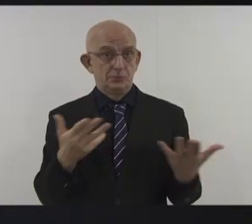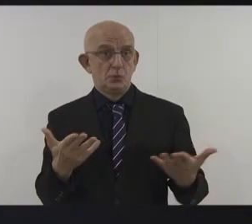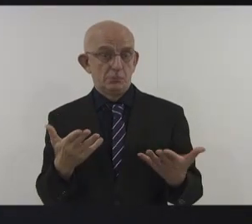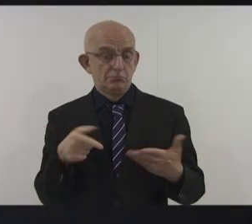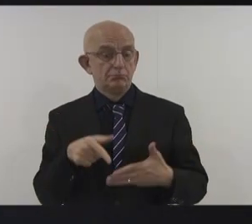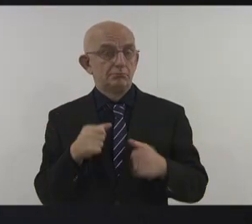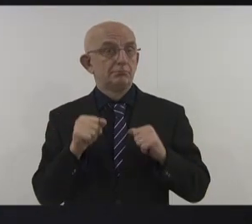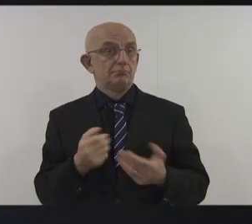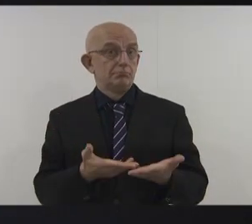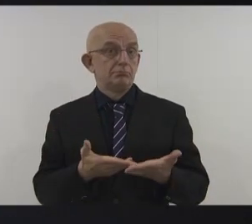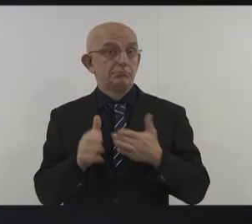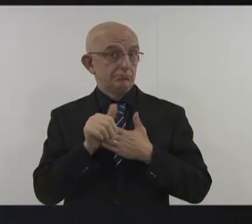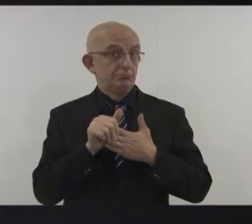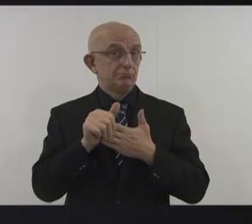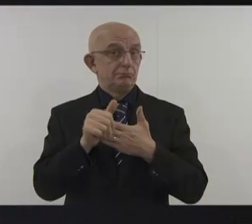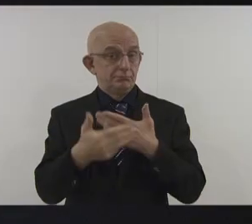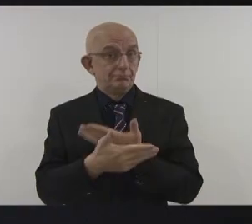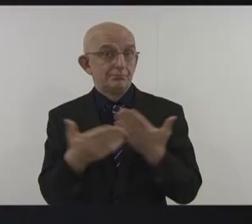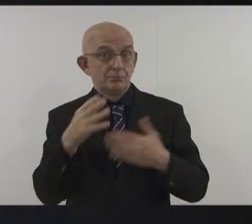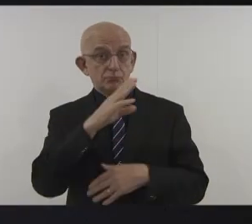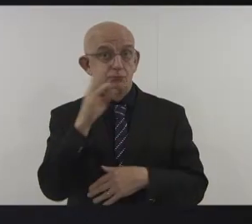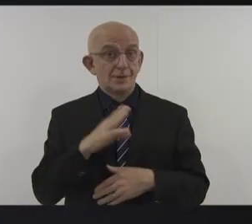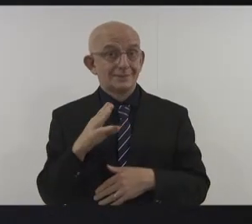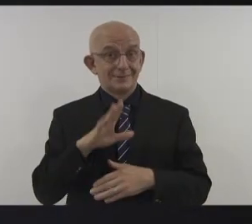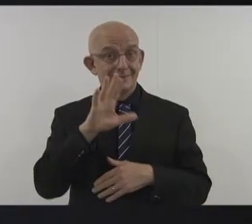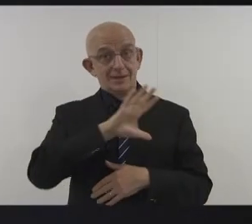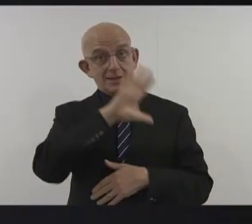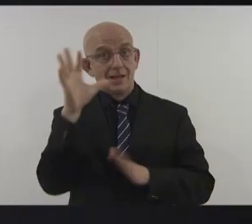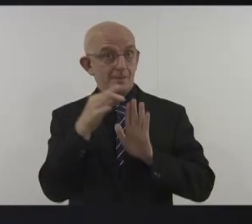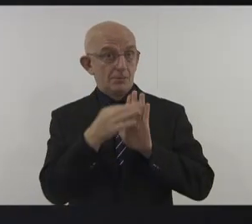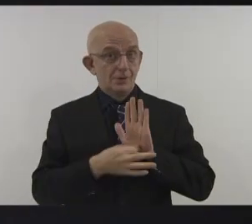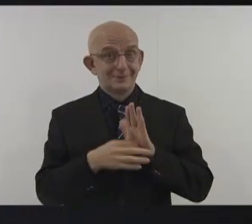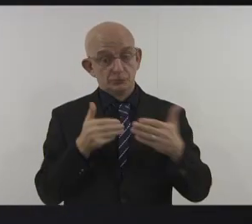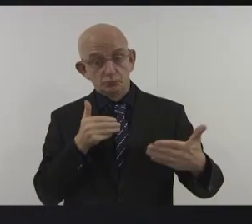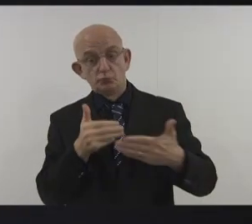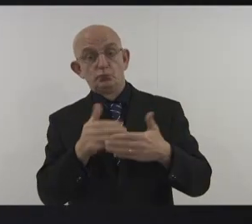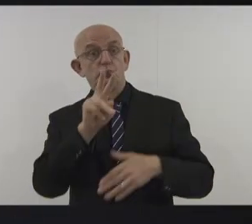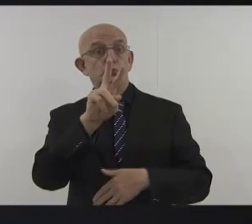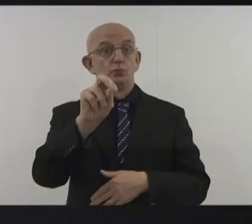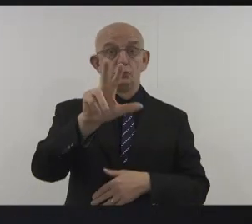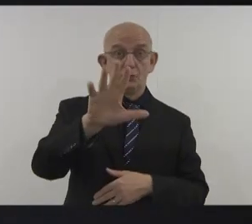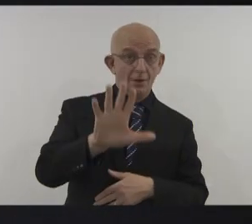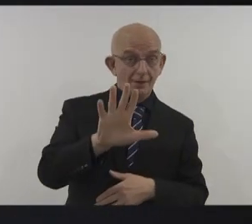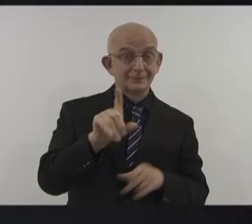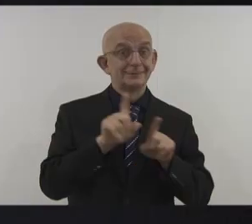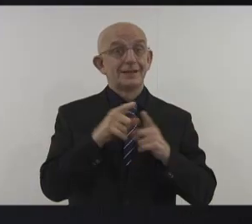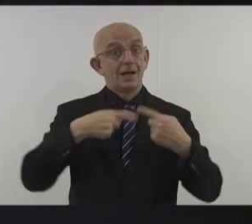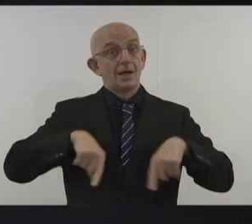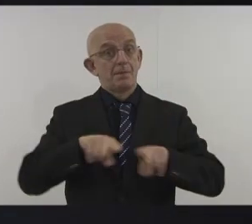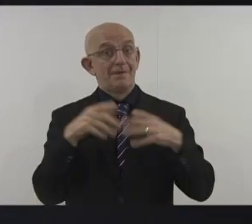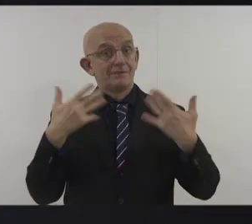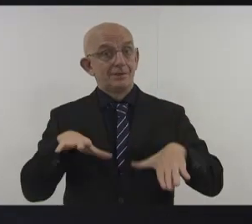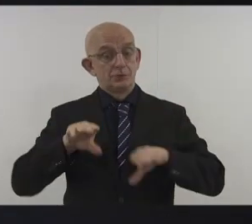pela Transformação Ecológica entre os três poderes do Estado brasileiro para a